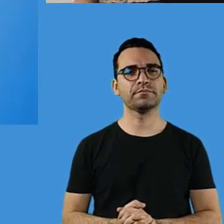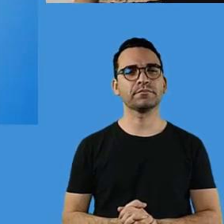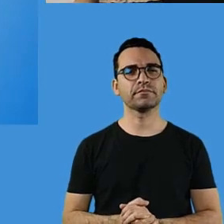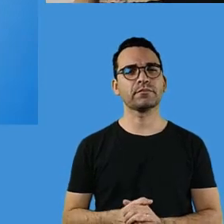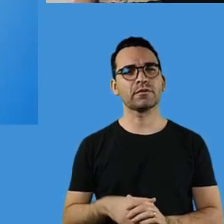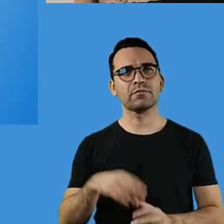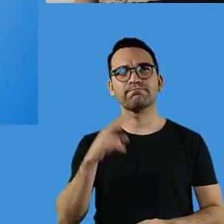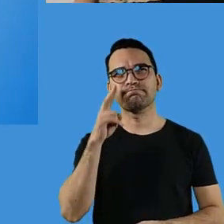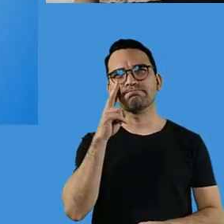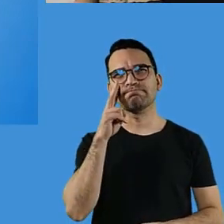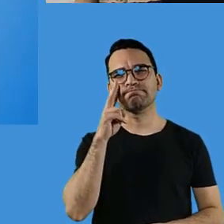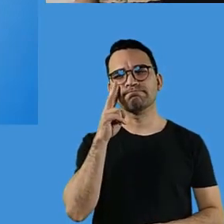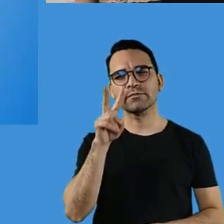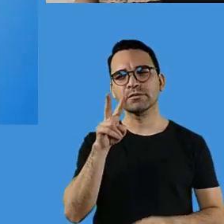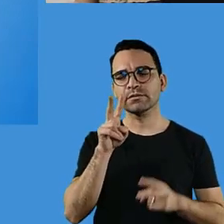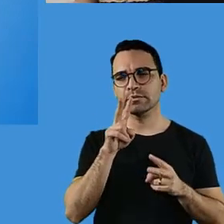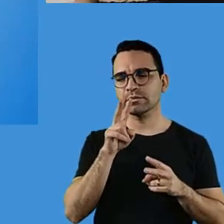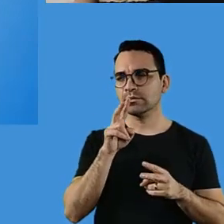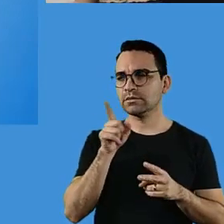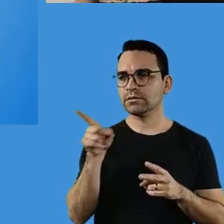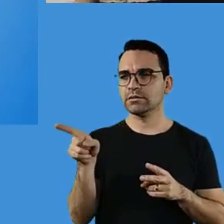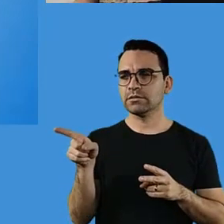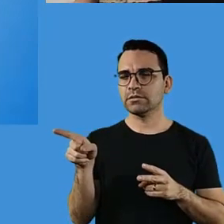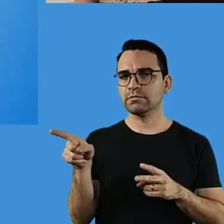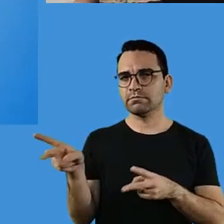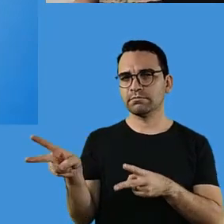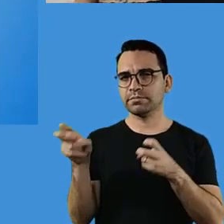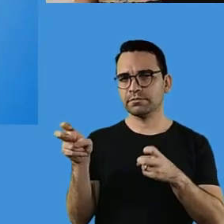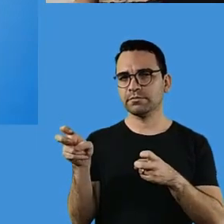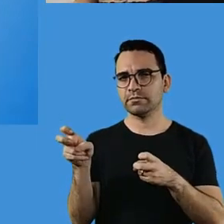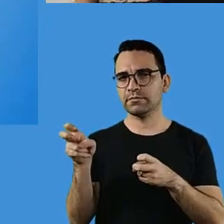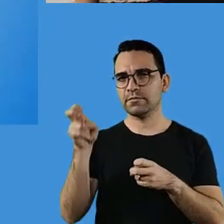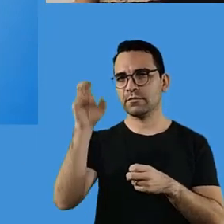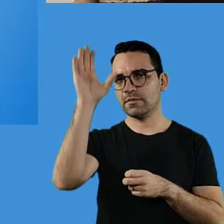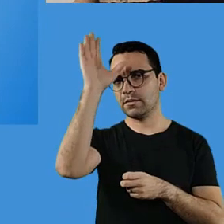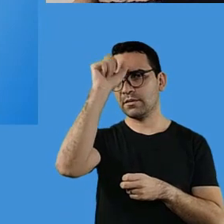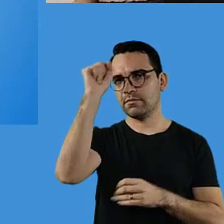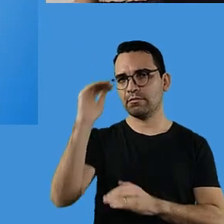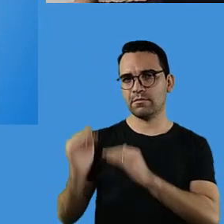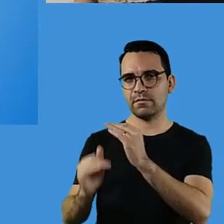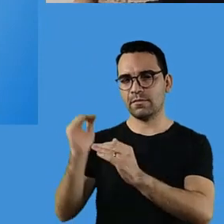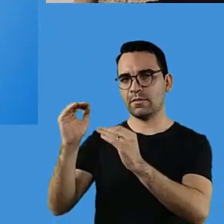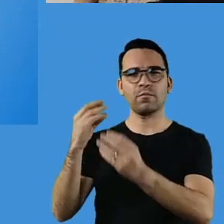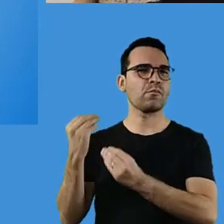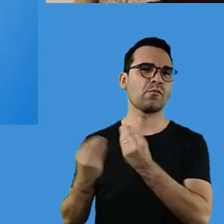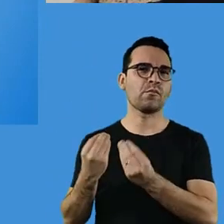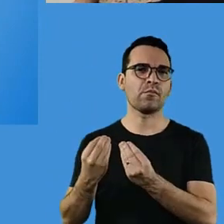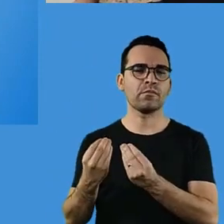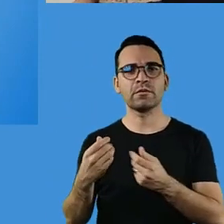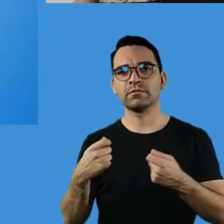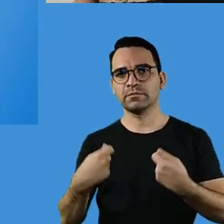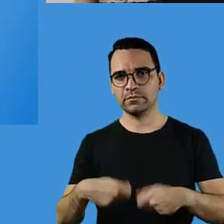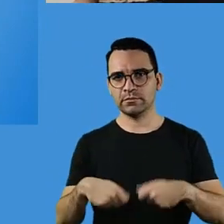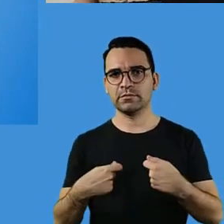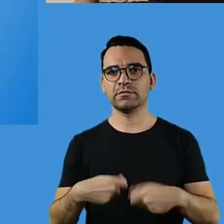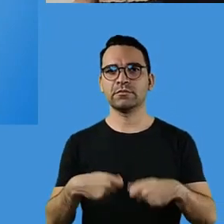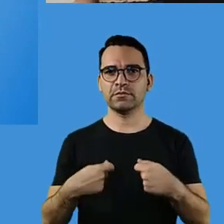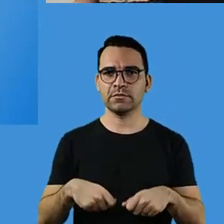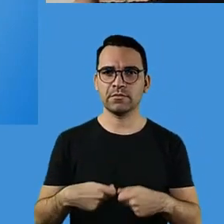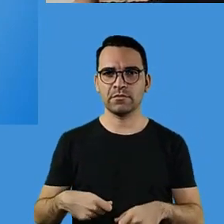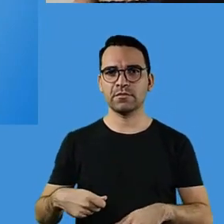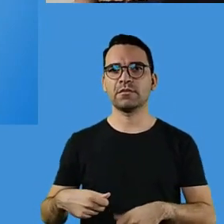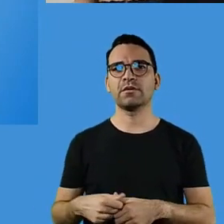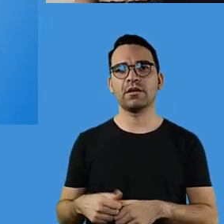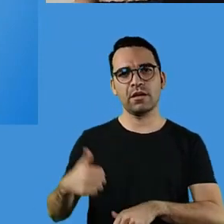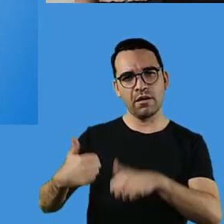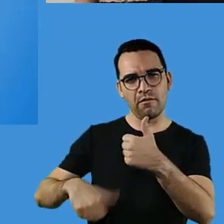olhar para a aprendizagem dos nossos alunos, a gente precisa fazer um diagnóstico. E esse